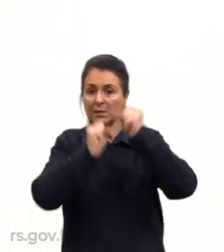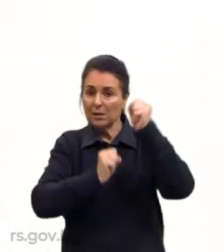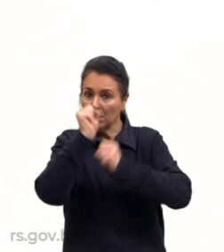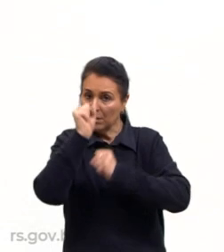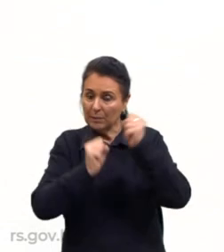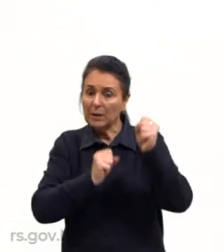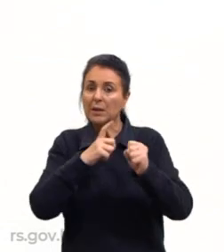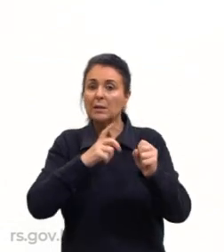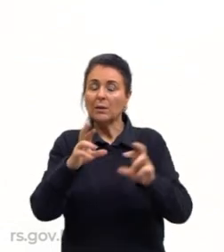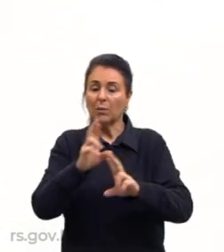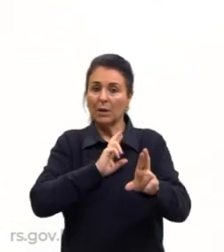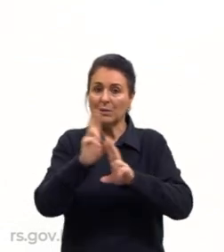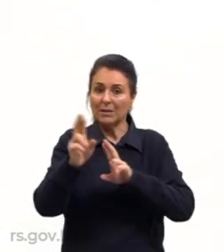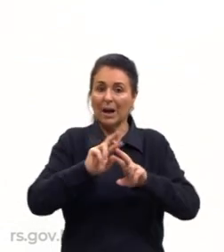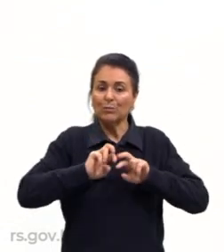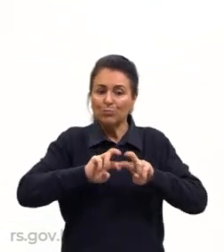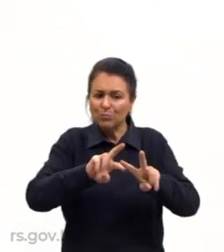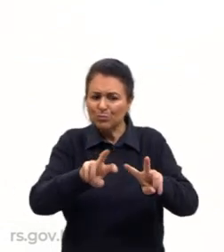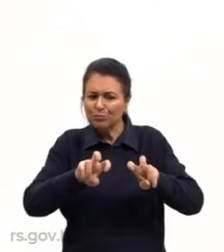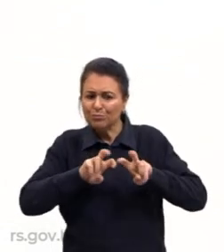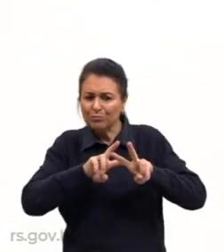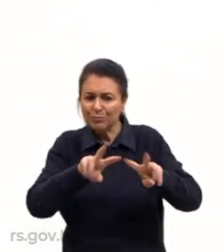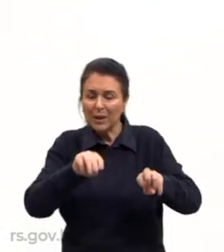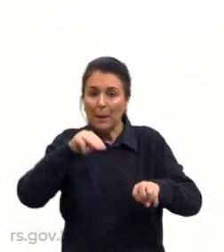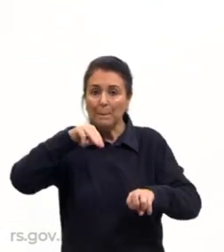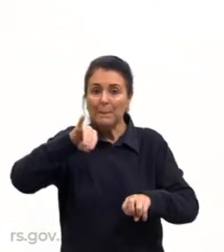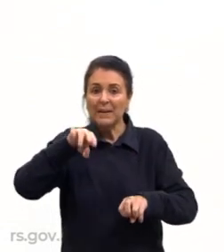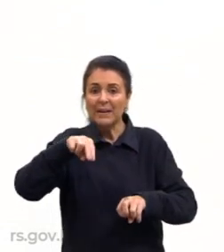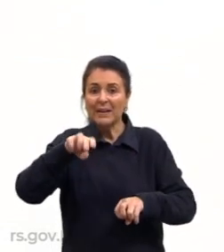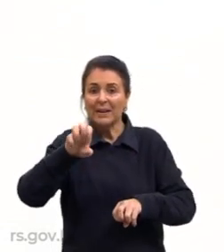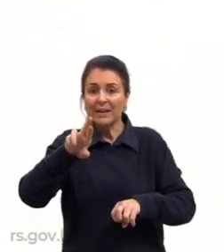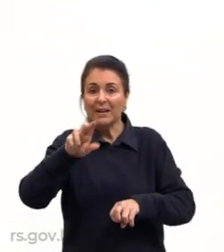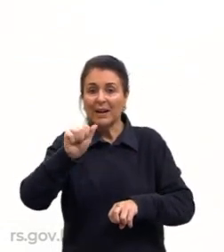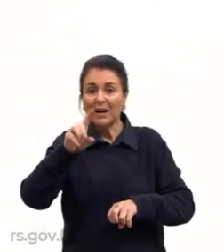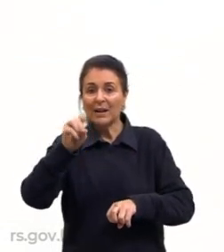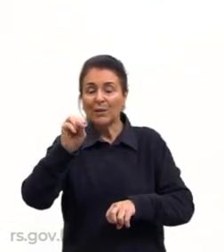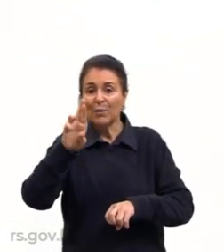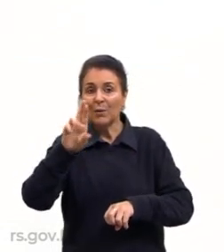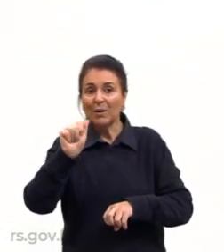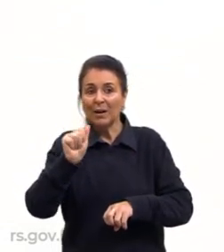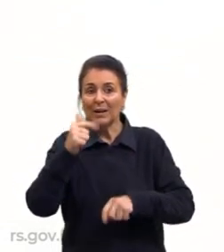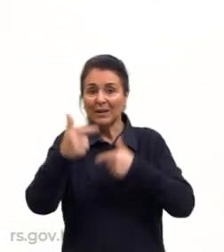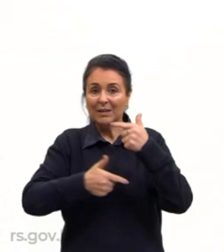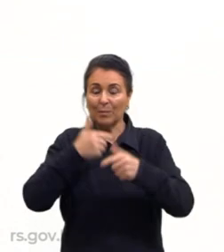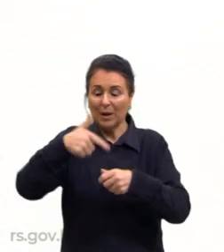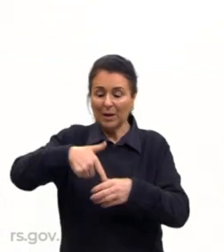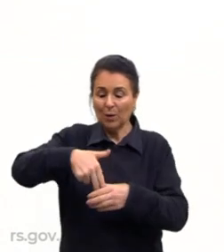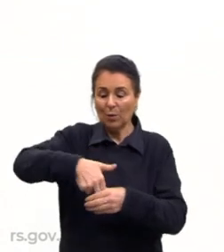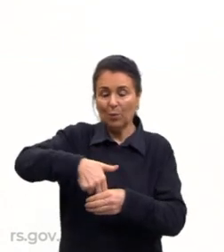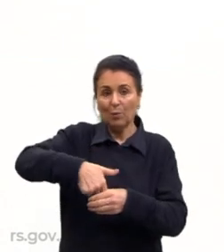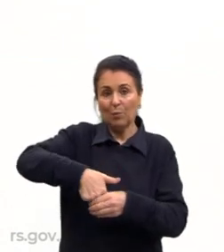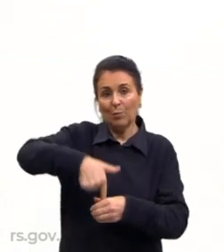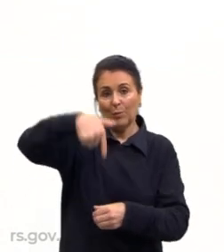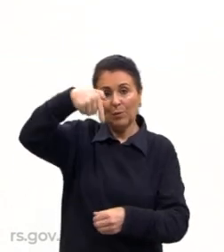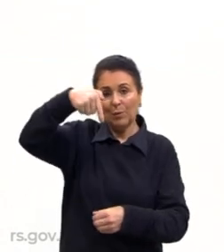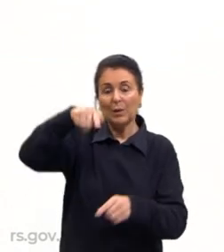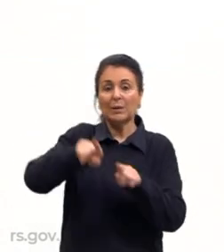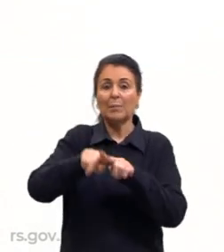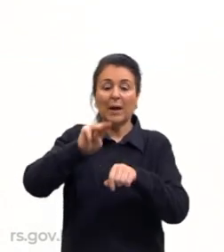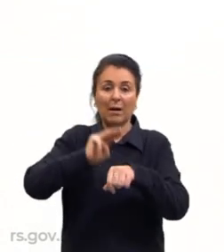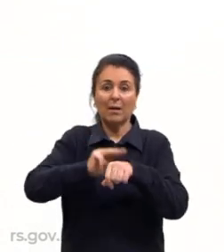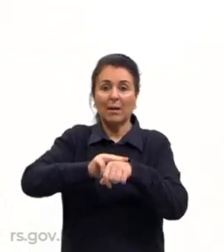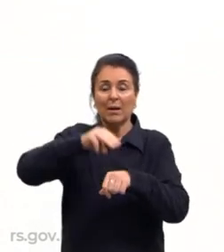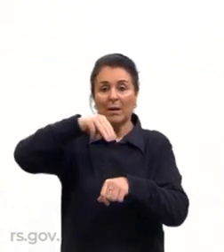ao extrativismo, mineradoras, petrolíferas e metalúrgicas. Então vão produzir essa